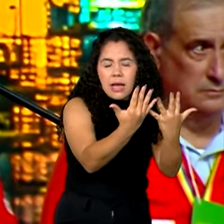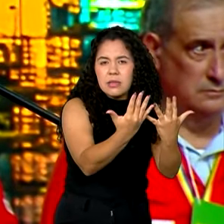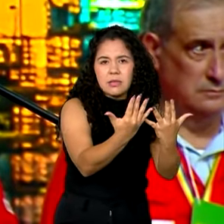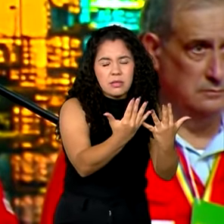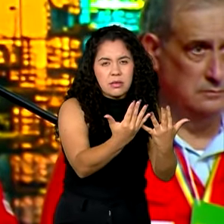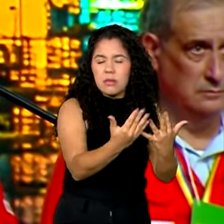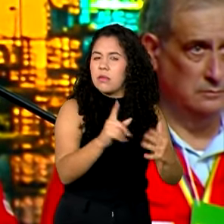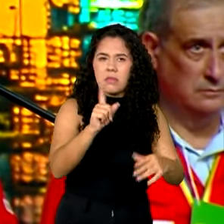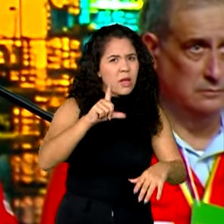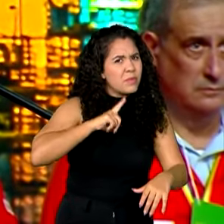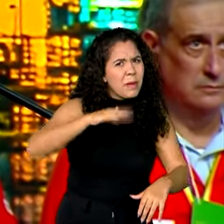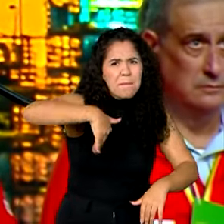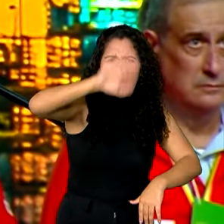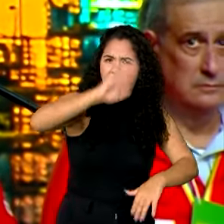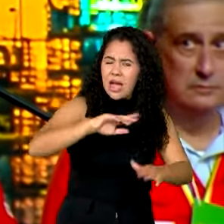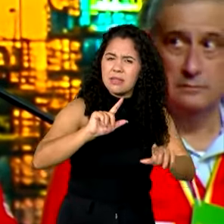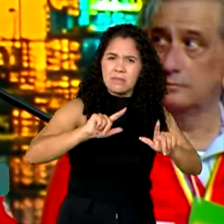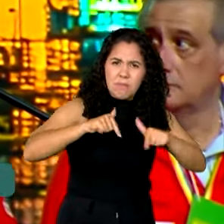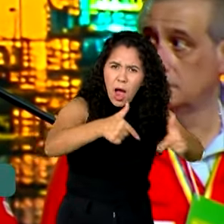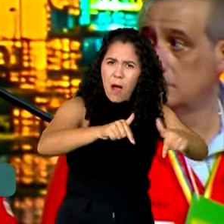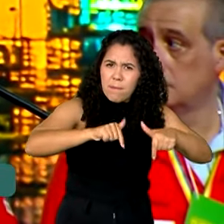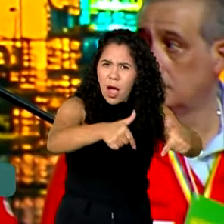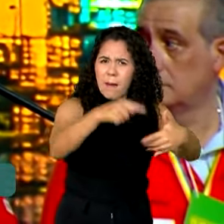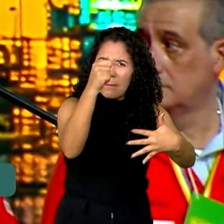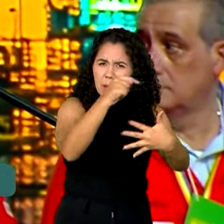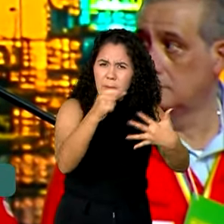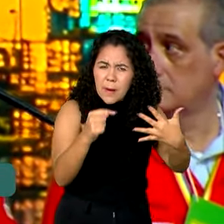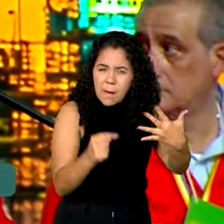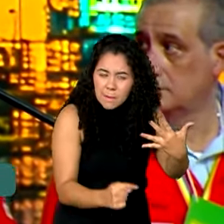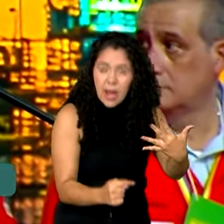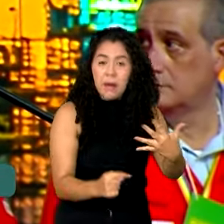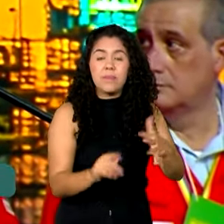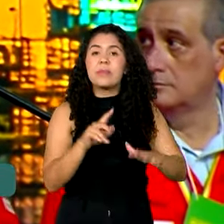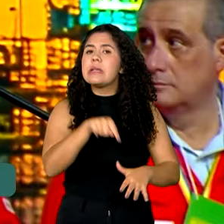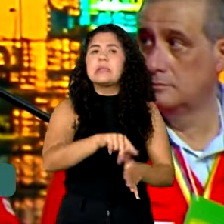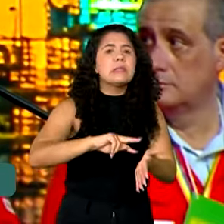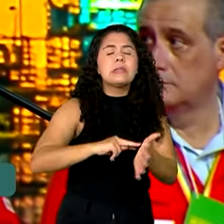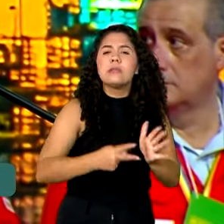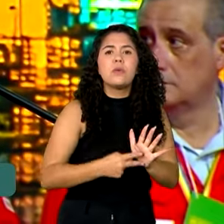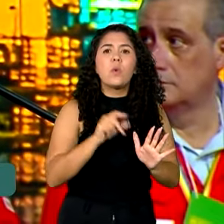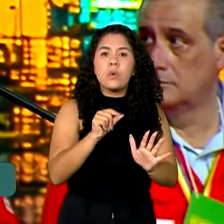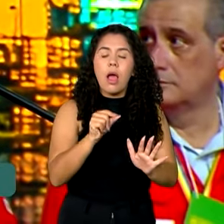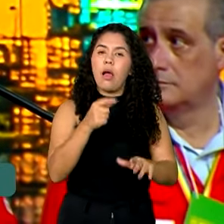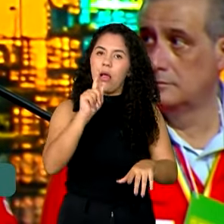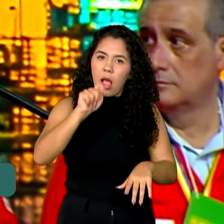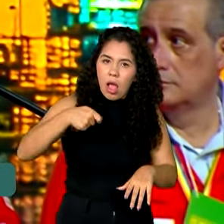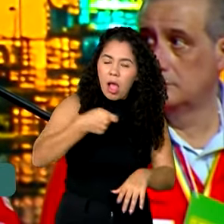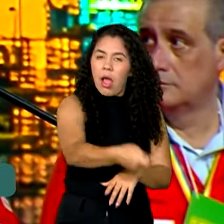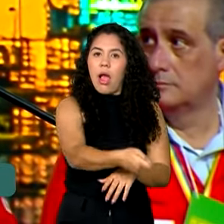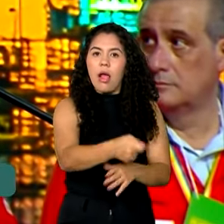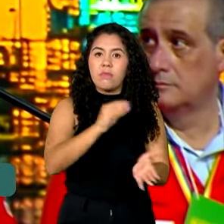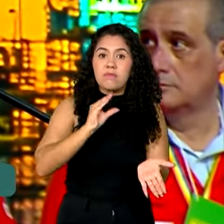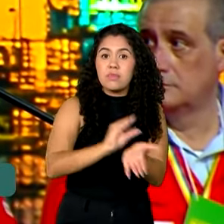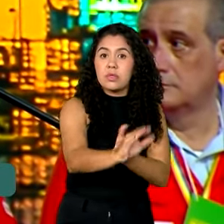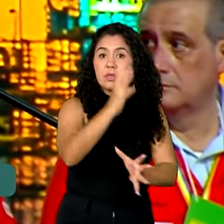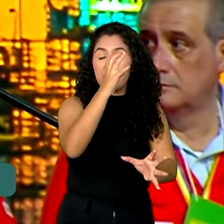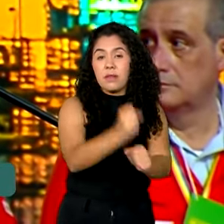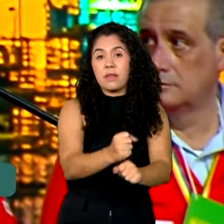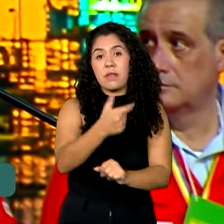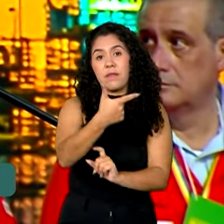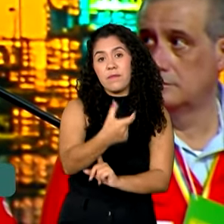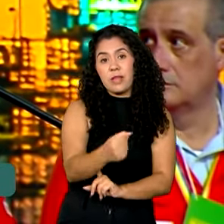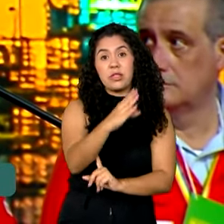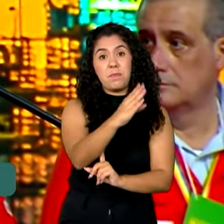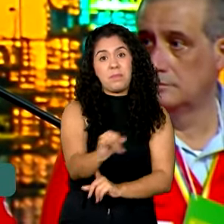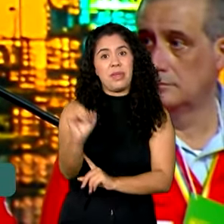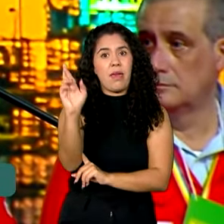de metros cúbicos por dia de gás para a costa. Isso aqui é um investimento total de 20 bilhões